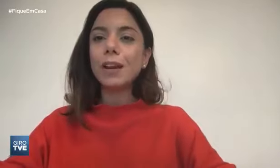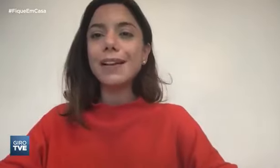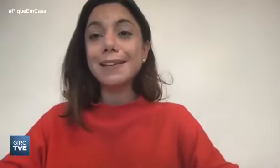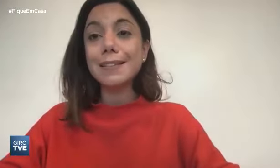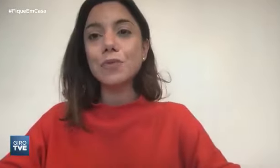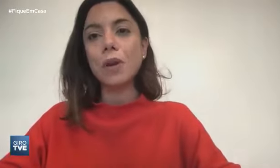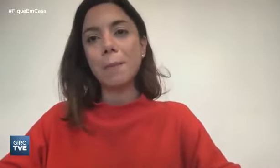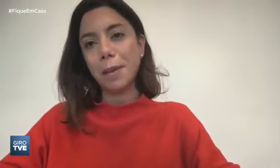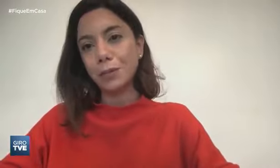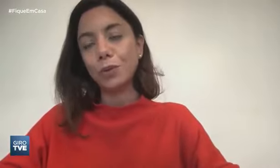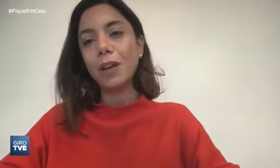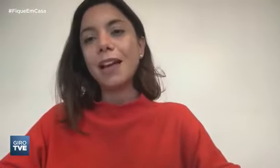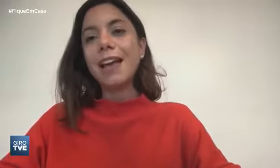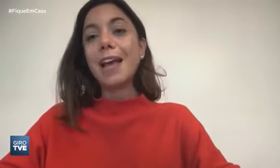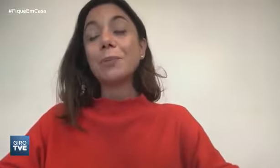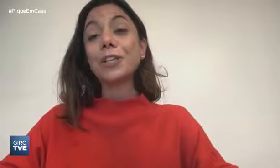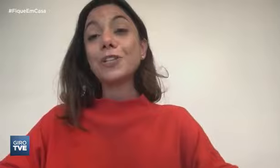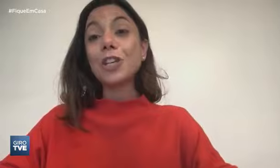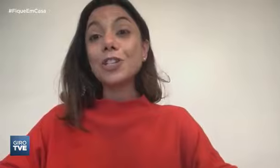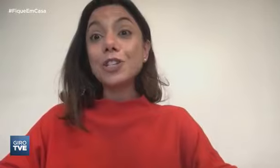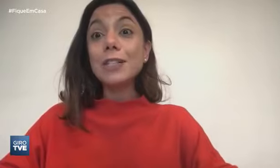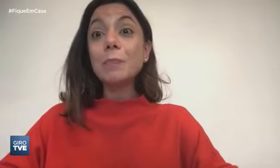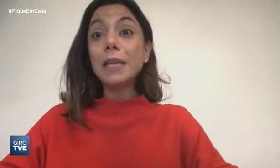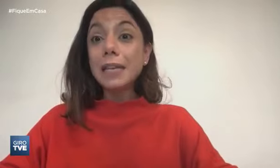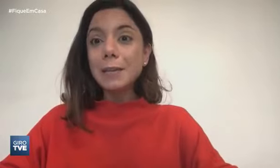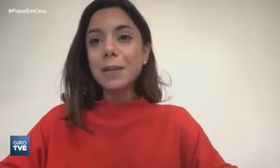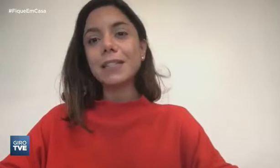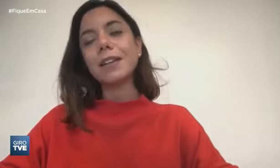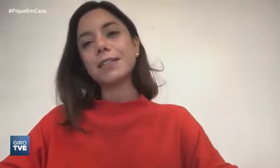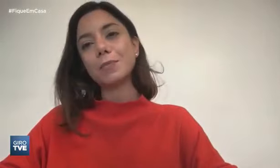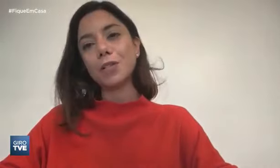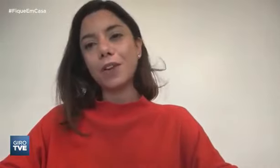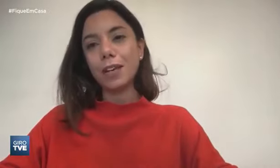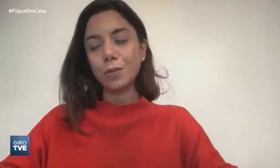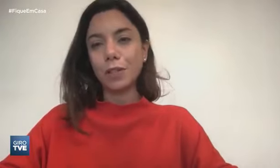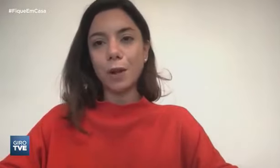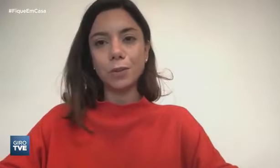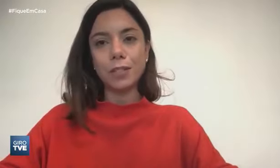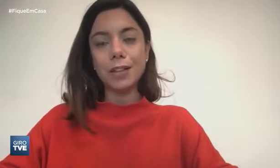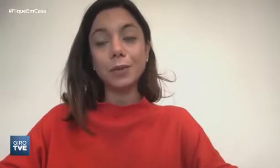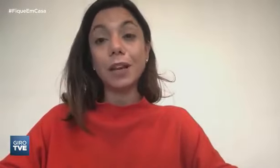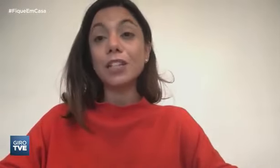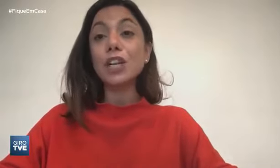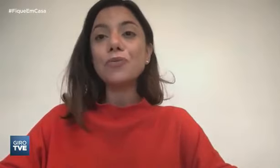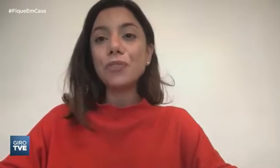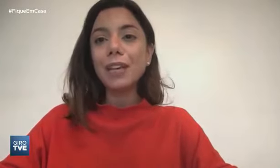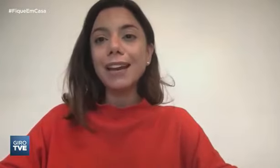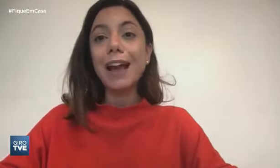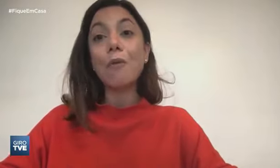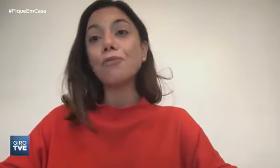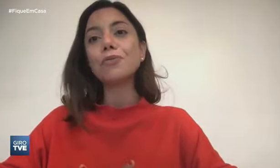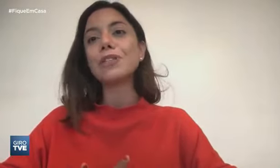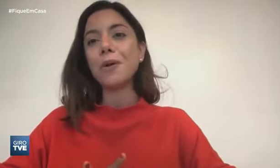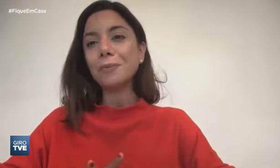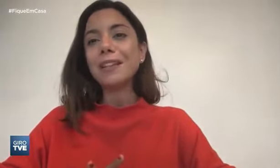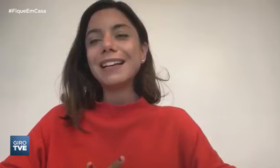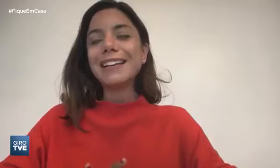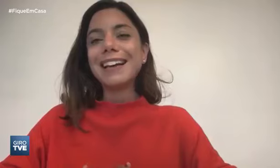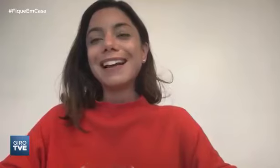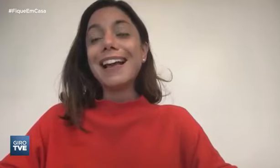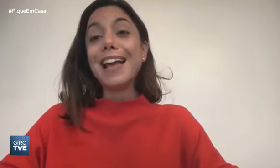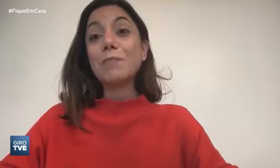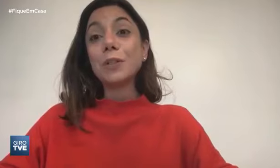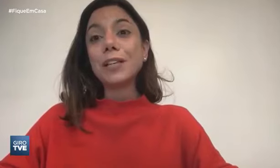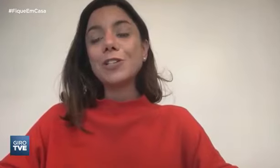muito né esse isolamento é importante que a gente explique para as crianças mais velhas o que está acontecendo que elas não fiquem na confusão